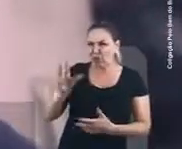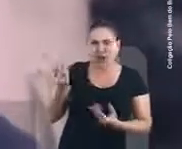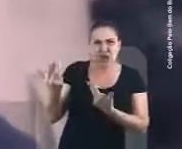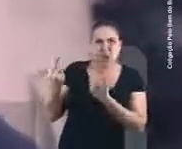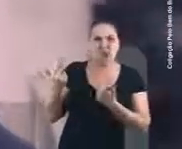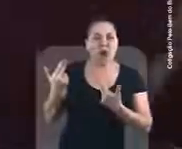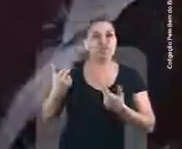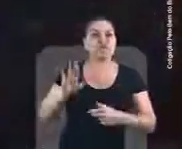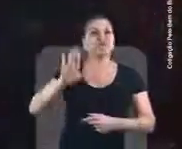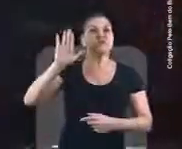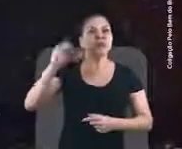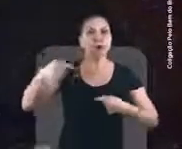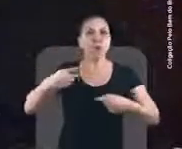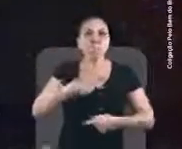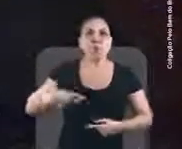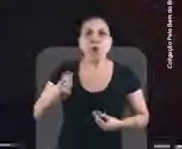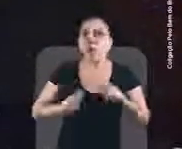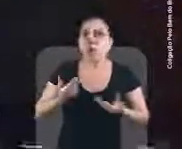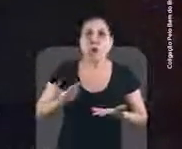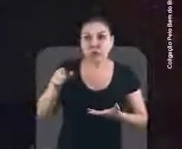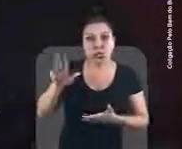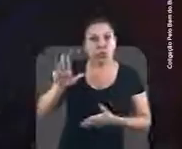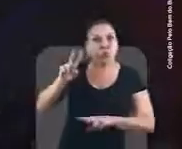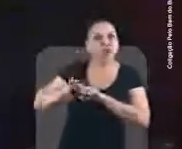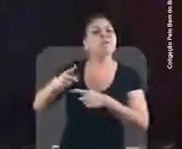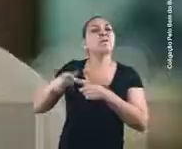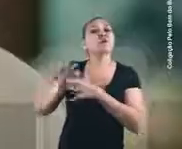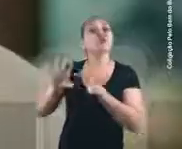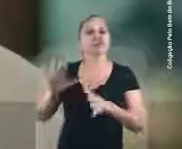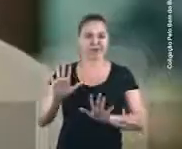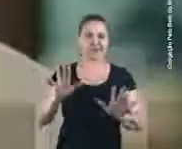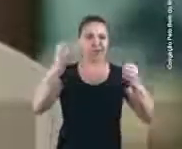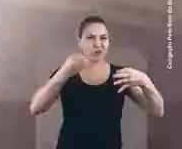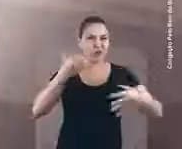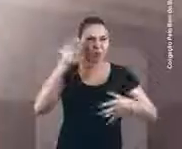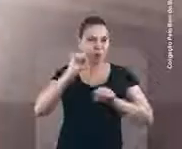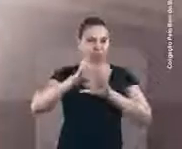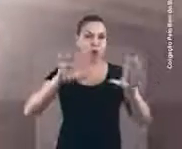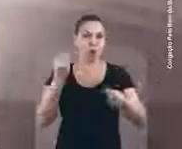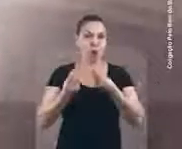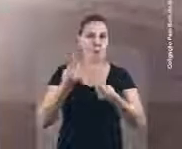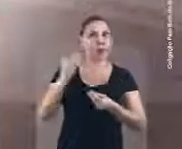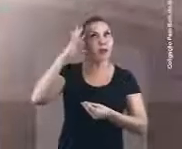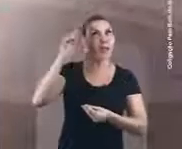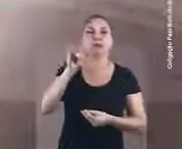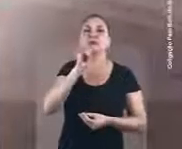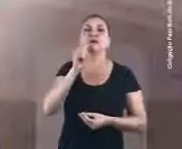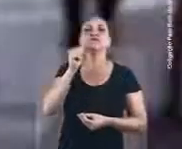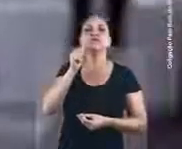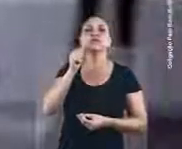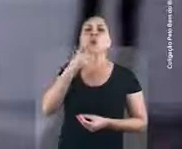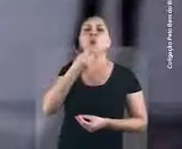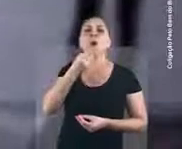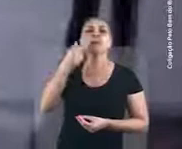disputando uma presidência. Se Lula foi condenado, por que ele está solto? Eu vou explicar. Imagina o bandido assaltando uma mulher.